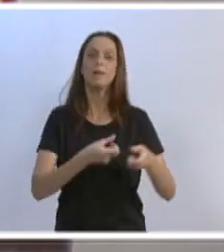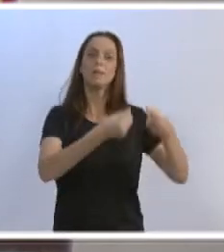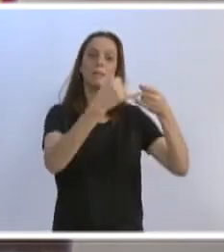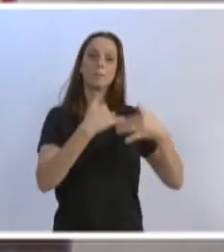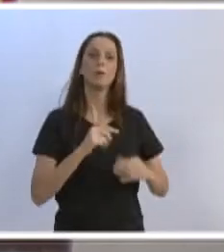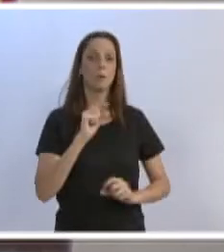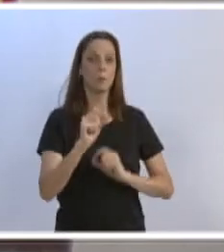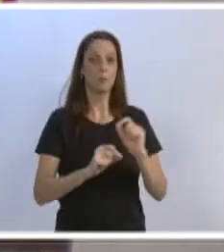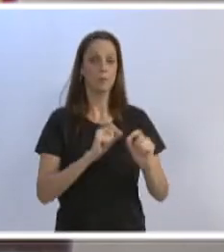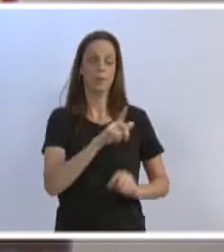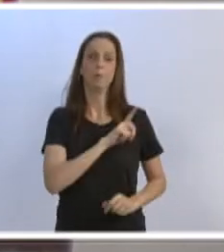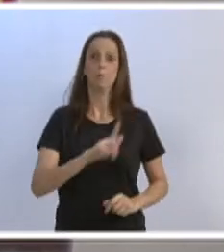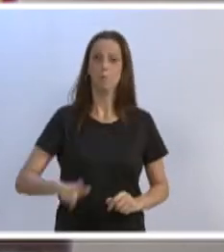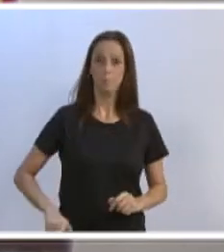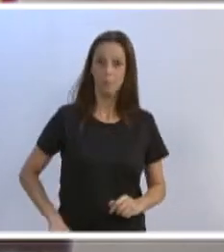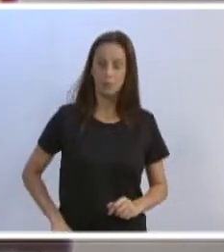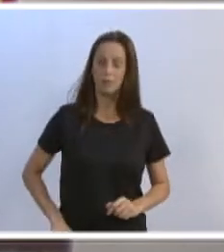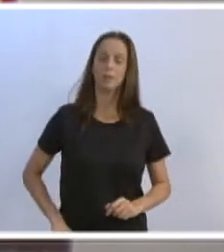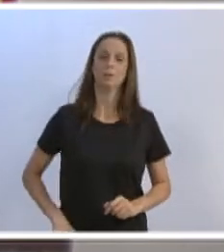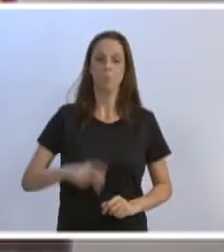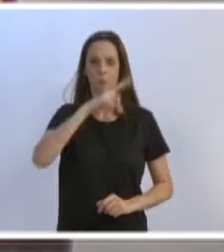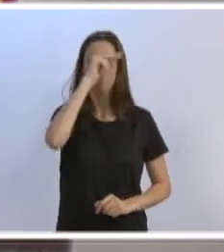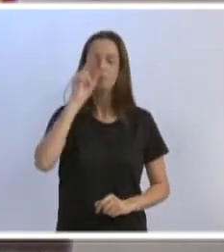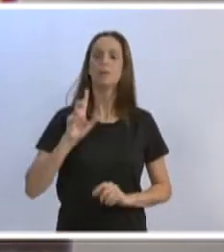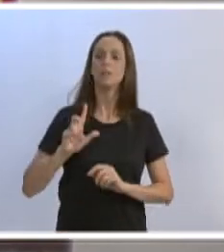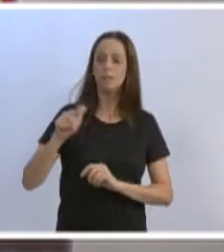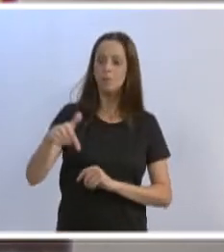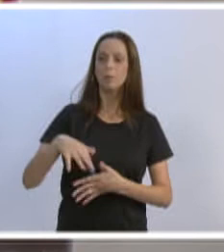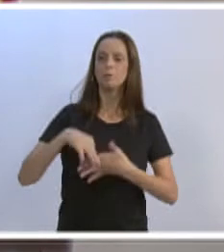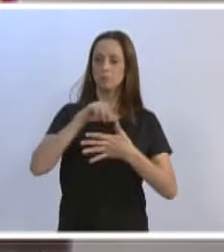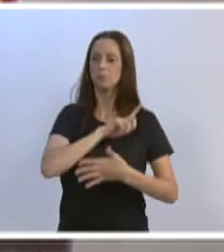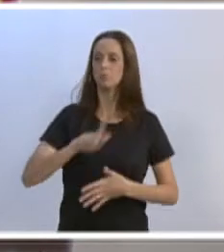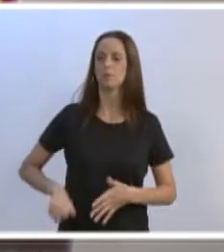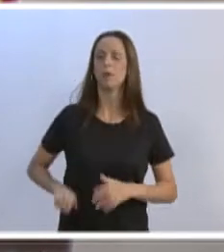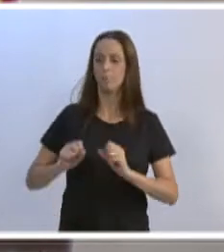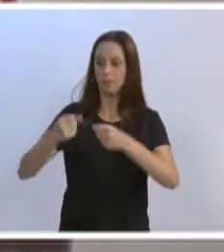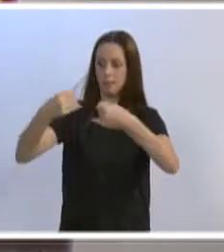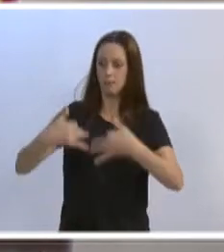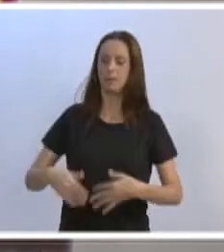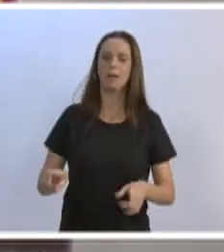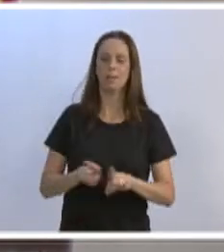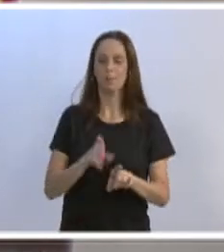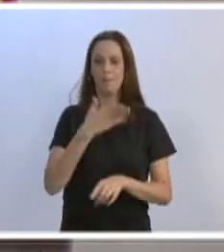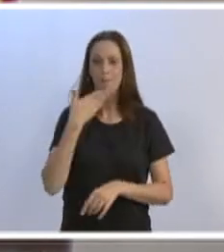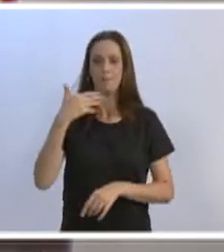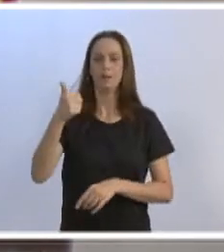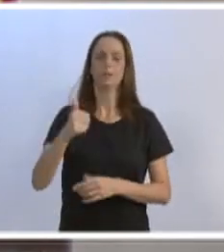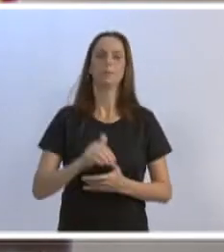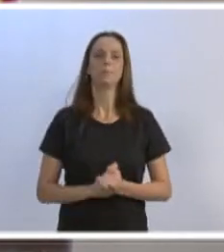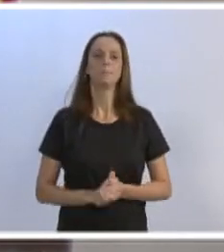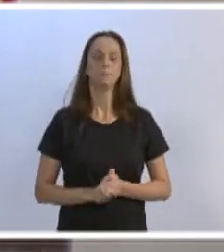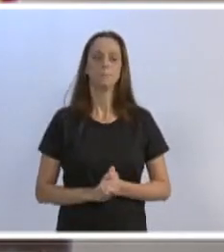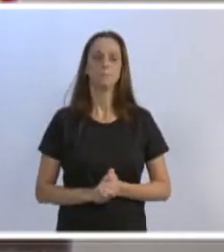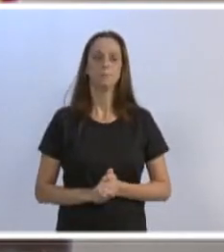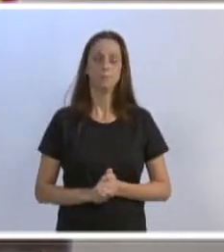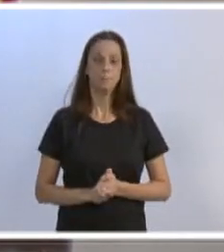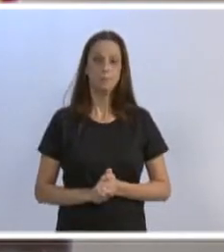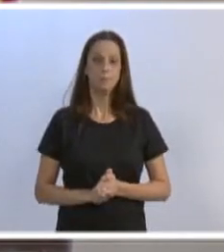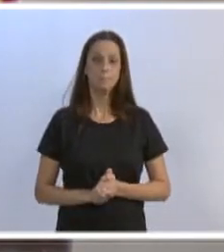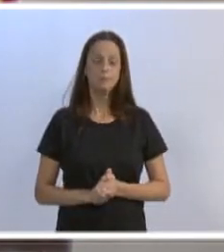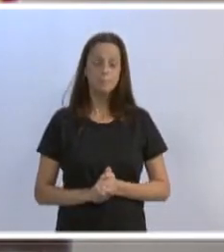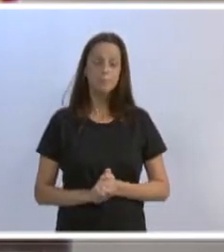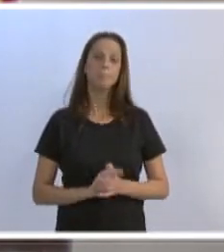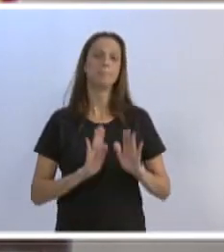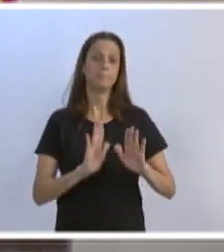que o governo está, isso depois também o nosso líder pode falar isso aqui na presença de todos, mas eles estão